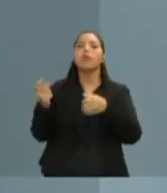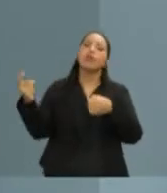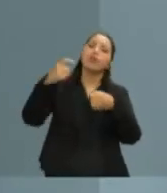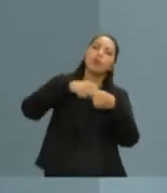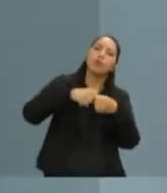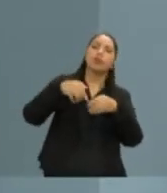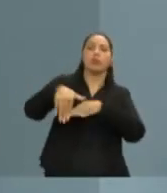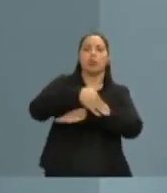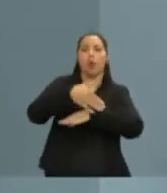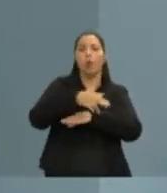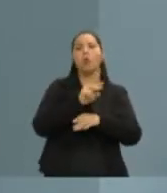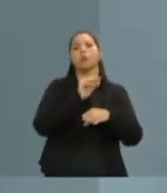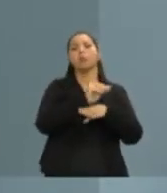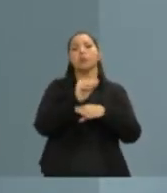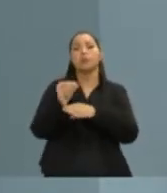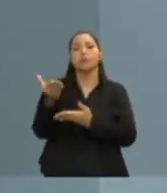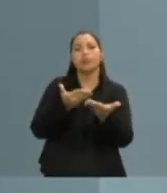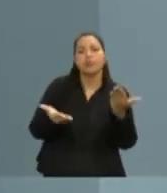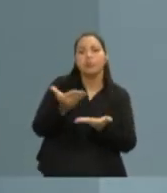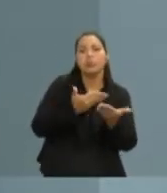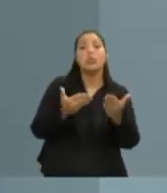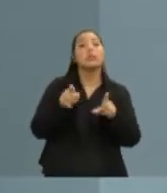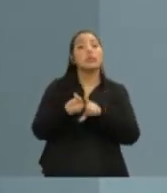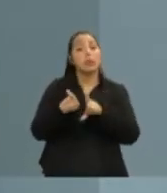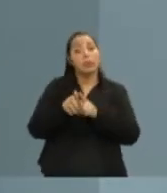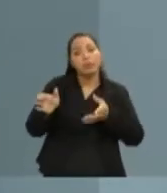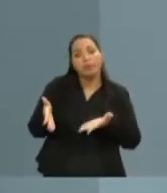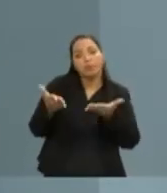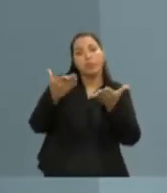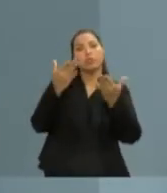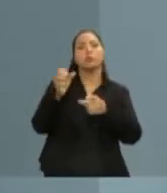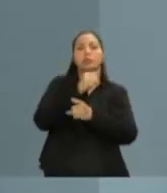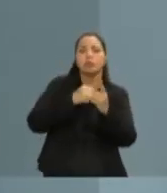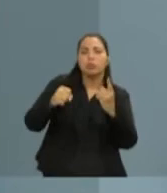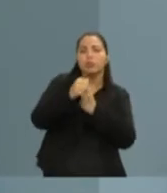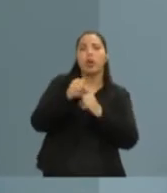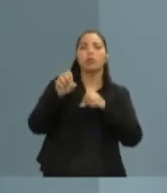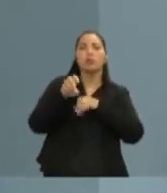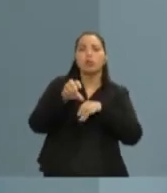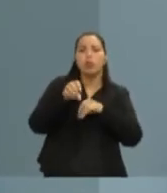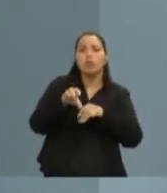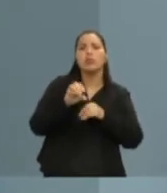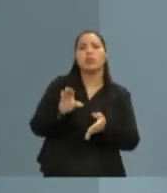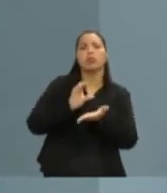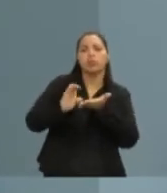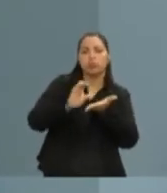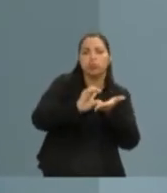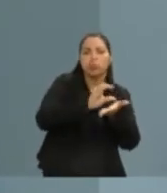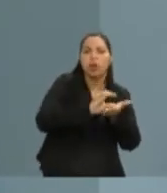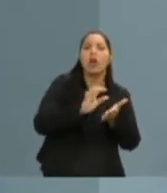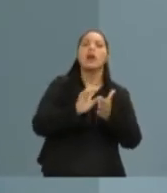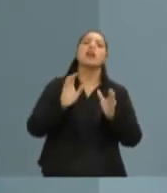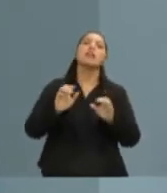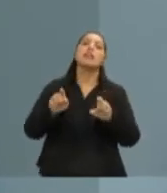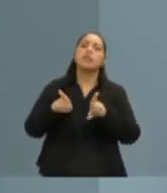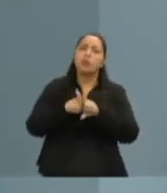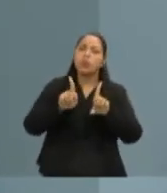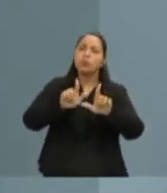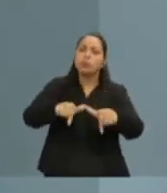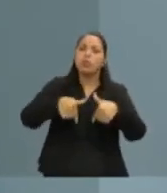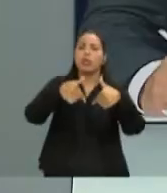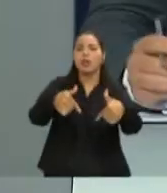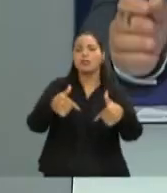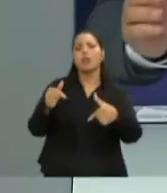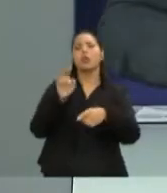sob duas vertentes, investimento social e educação, para evitar que os jovens vão para o mundo das drogas, mas também em reforço das ações da guarda